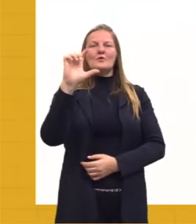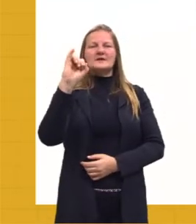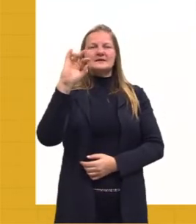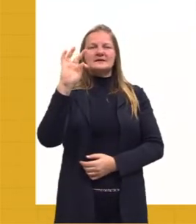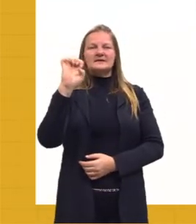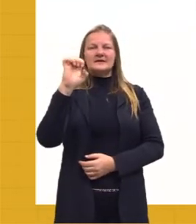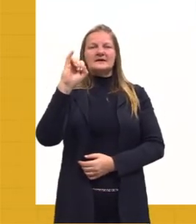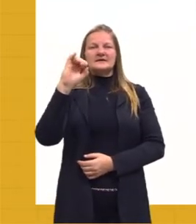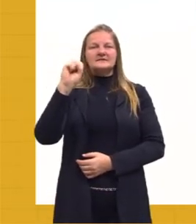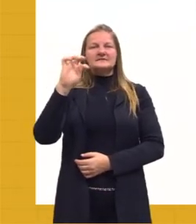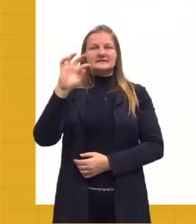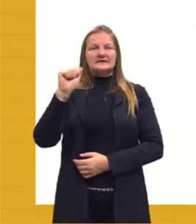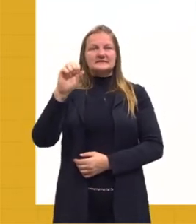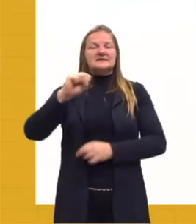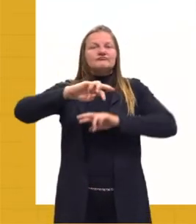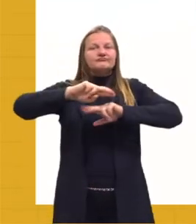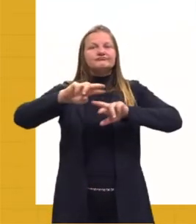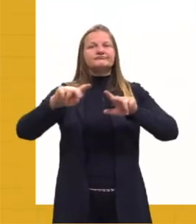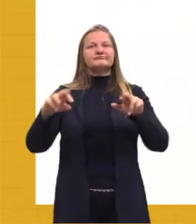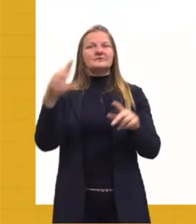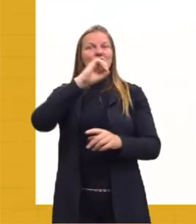essas civilizações.